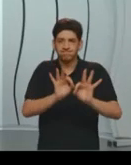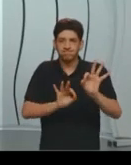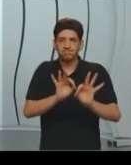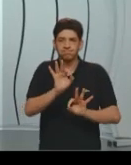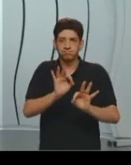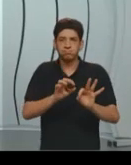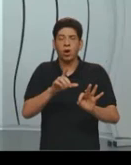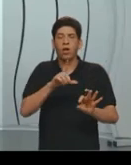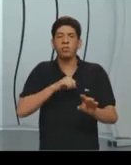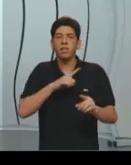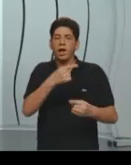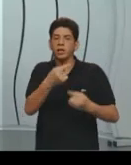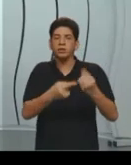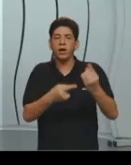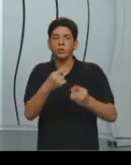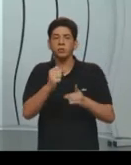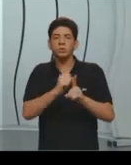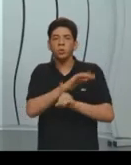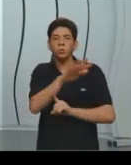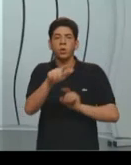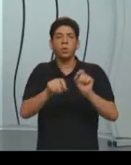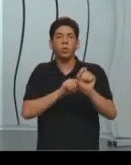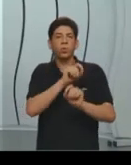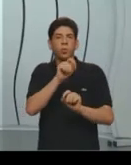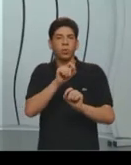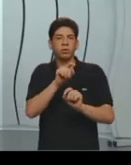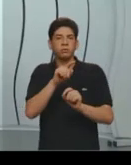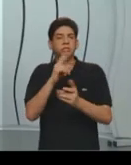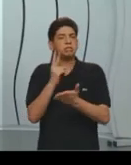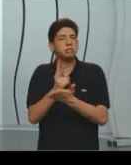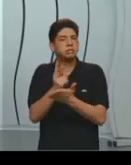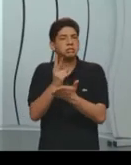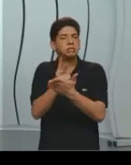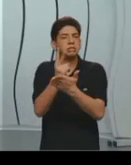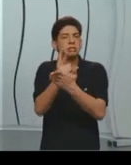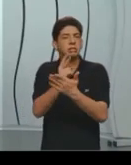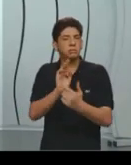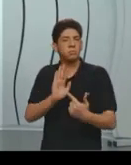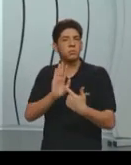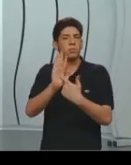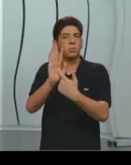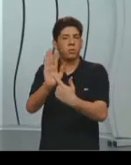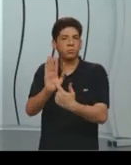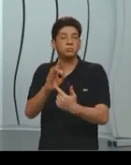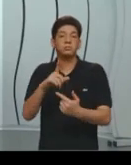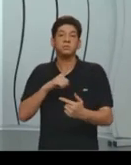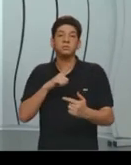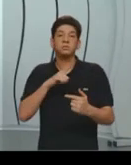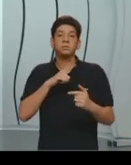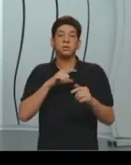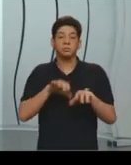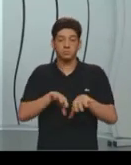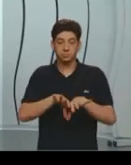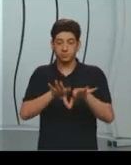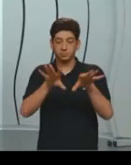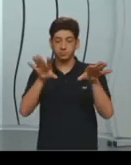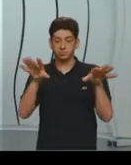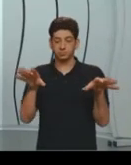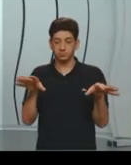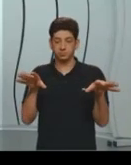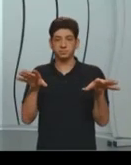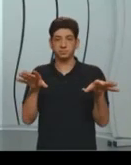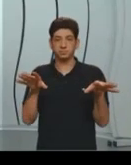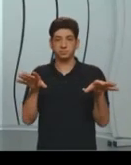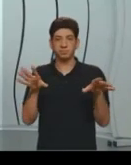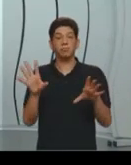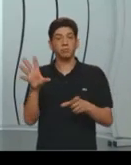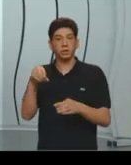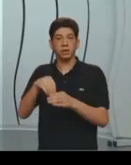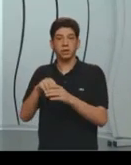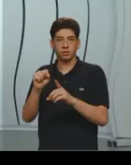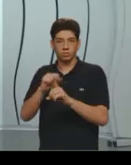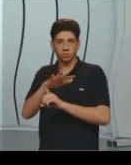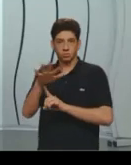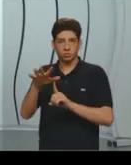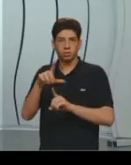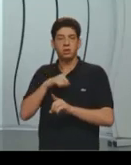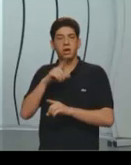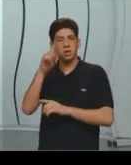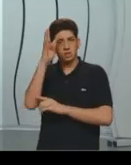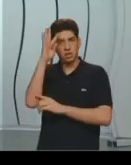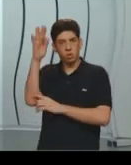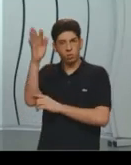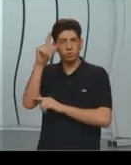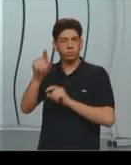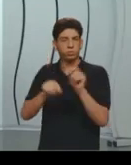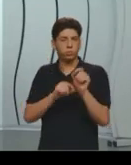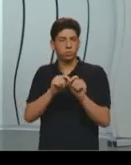fez da sociologia. A gente está em Deus do começo falando que tem uma divisão dentro da sociologia, tem algumas teorias que eles